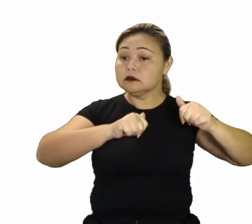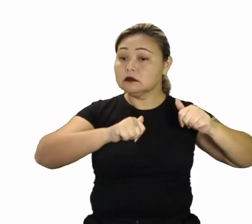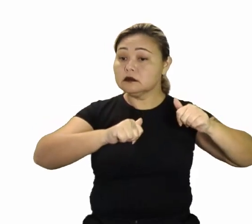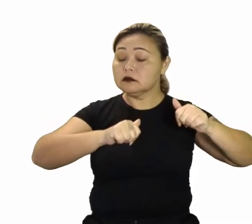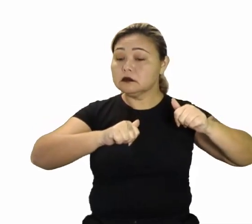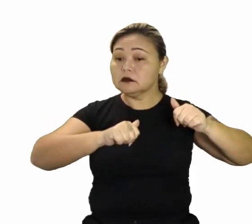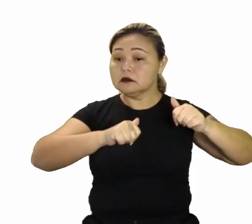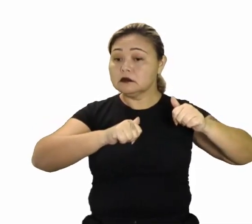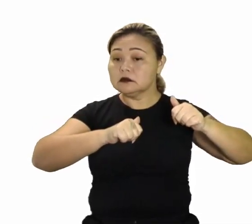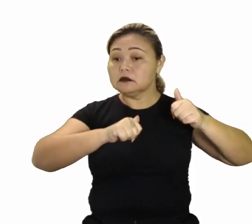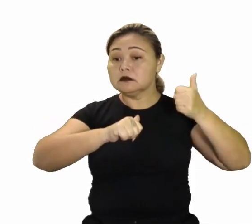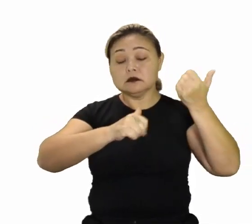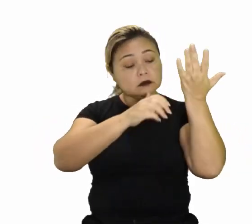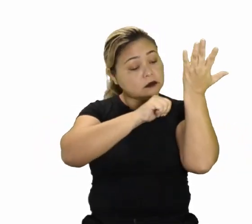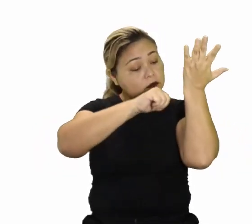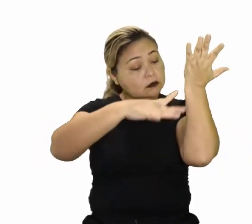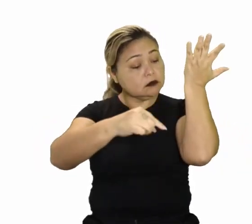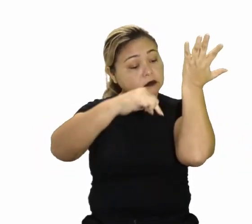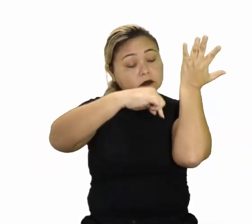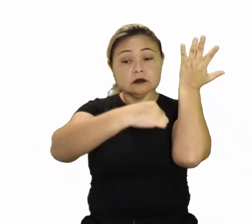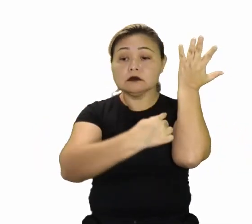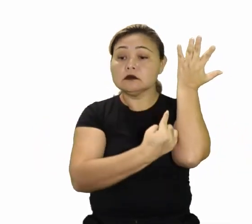fitossanitário.